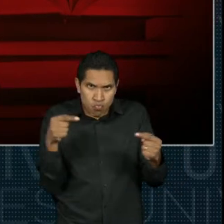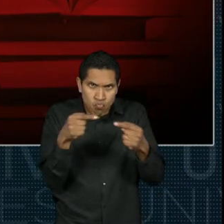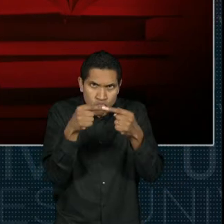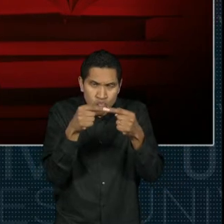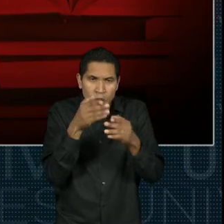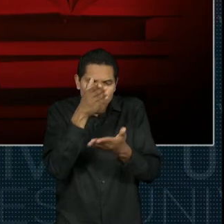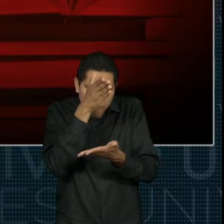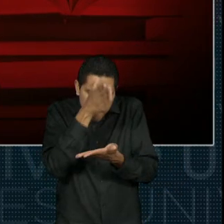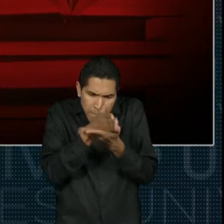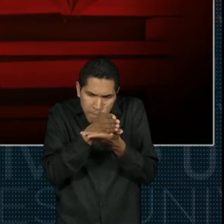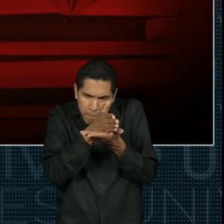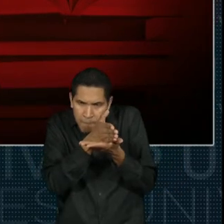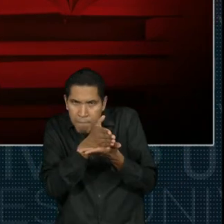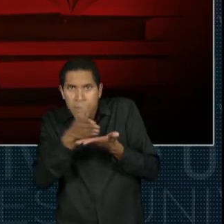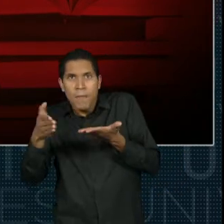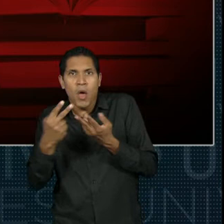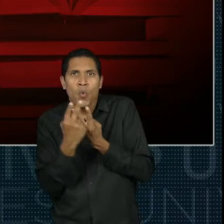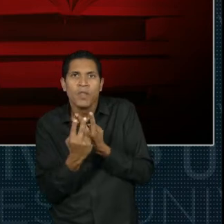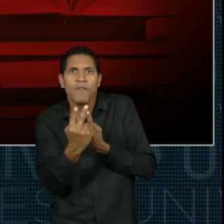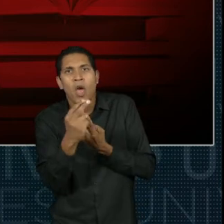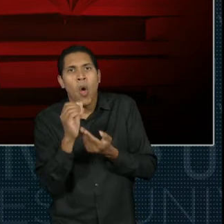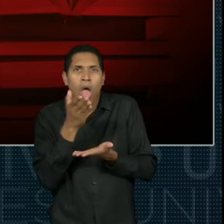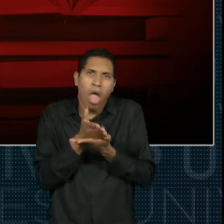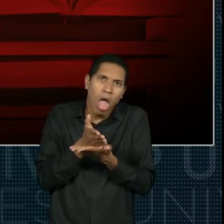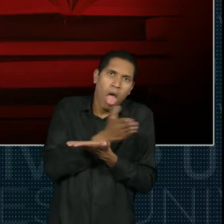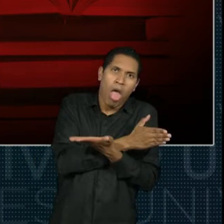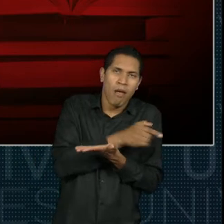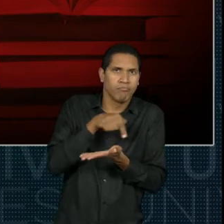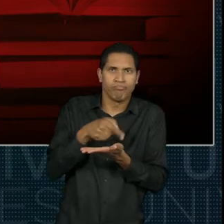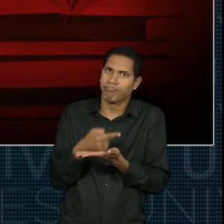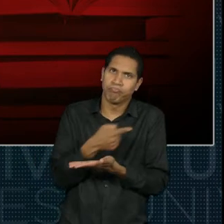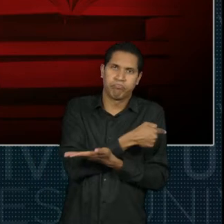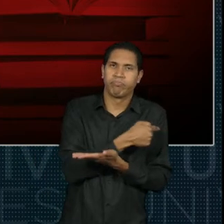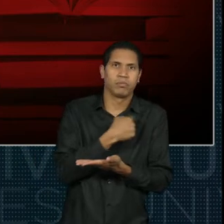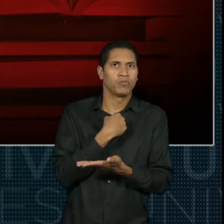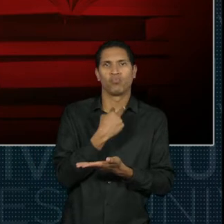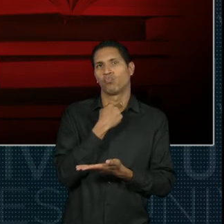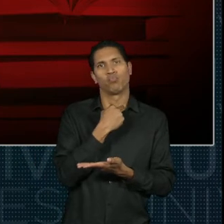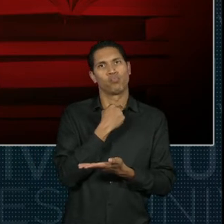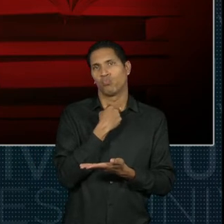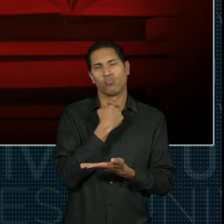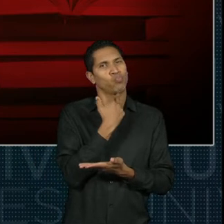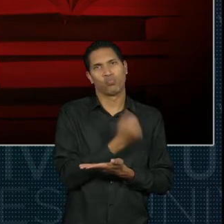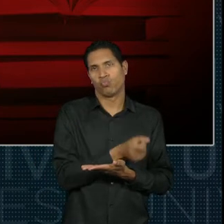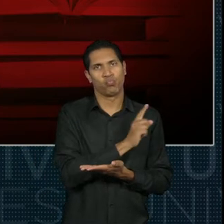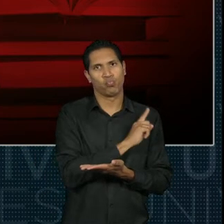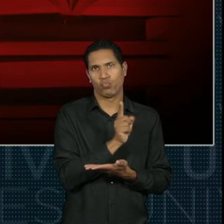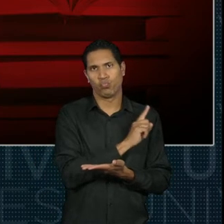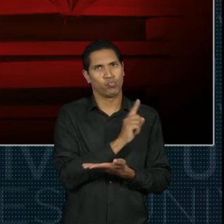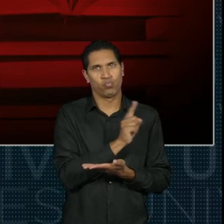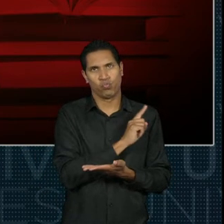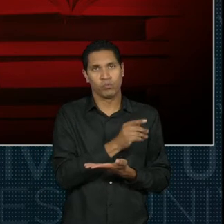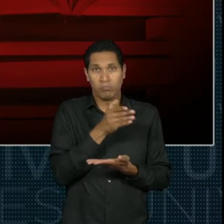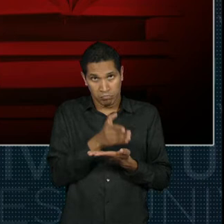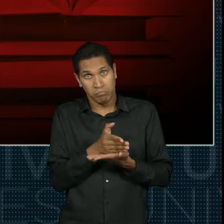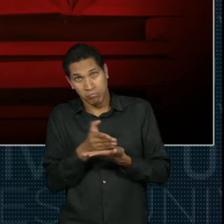não antecede o ingresso dele na Univesp. Os que antecederem não serão válidos. Ok?